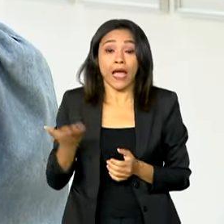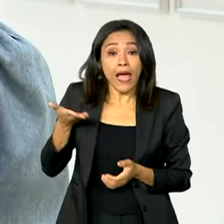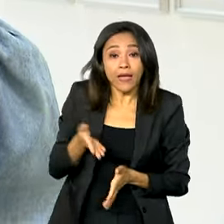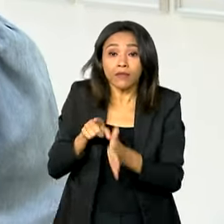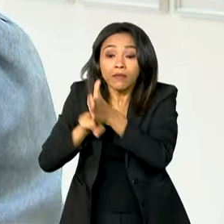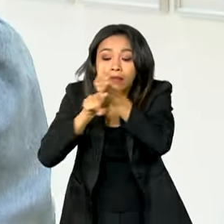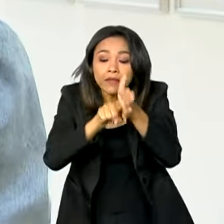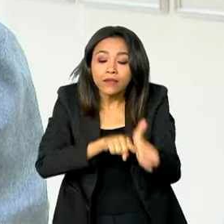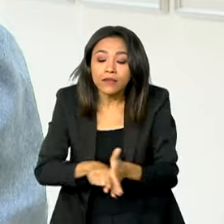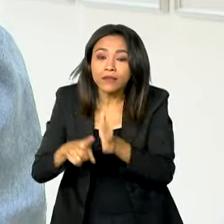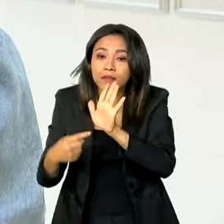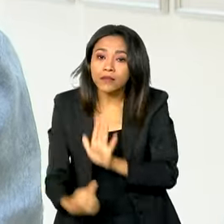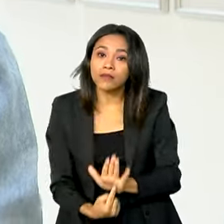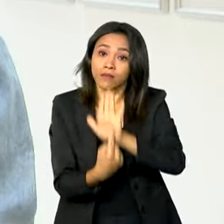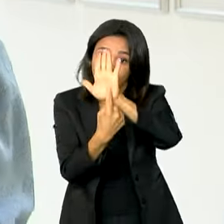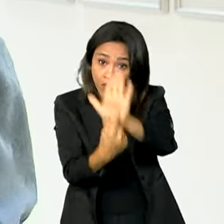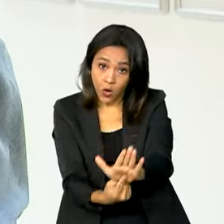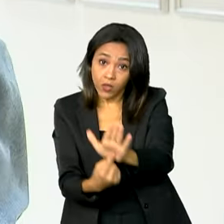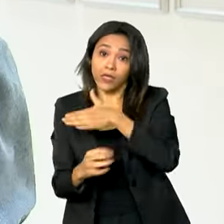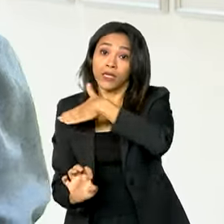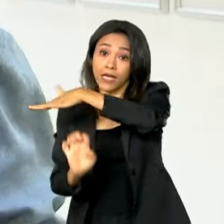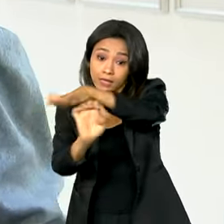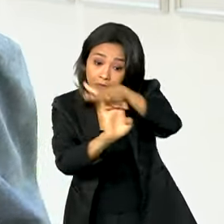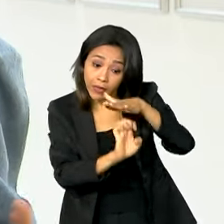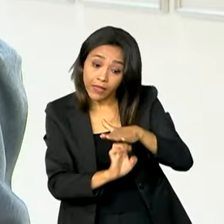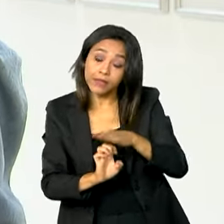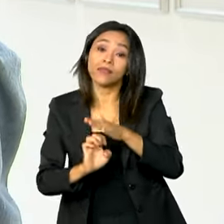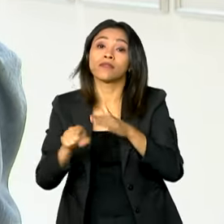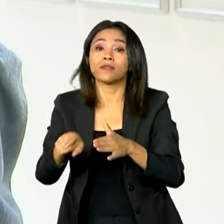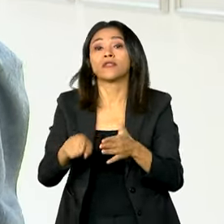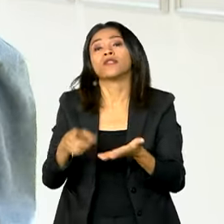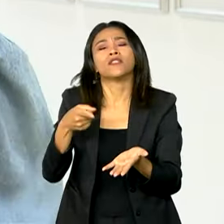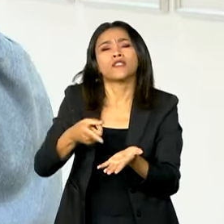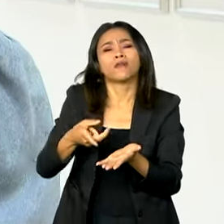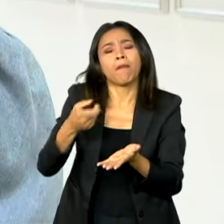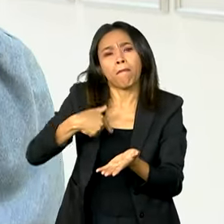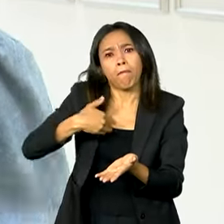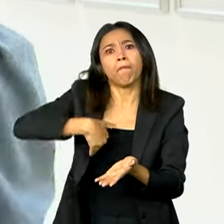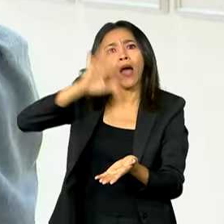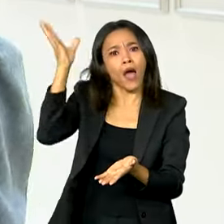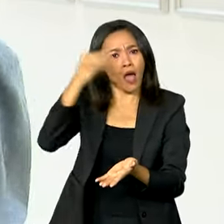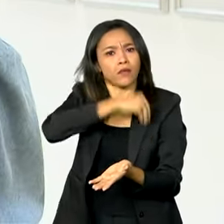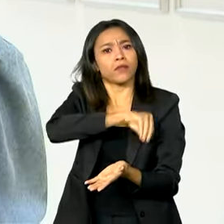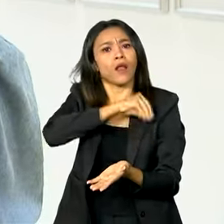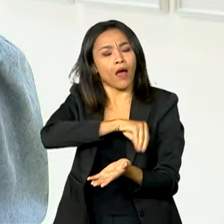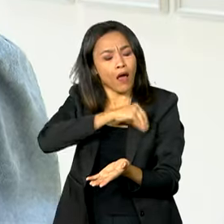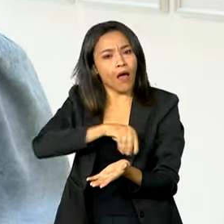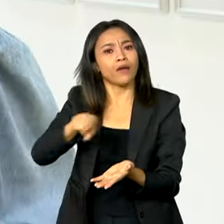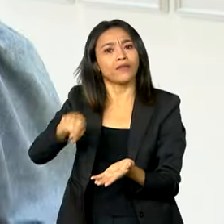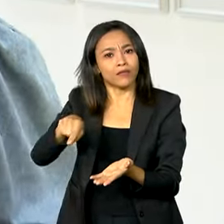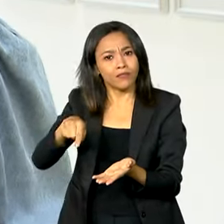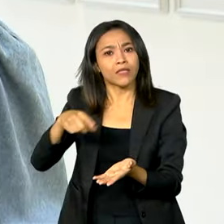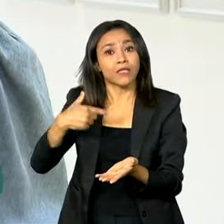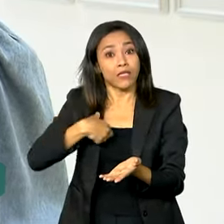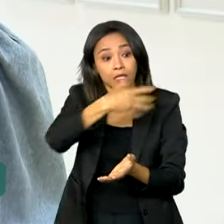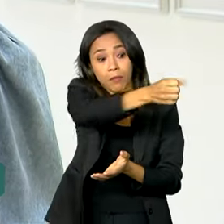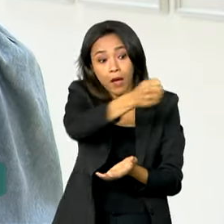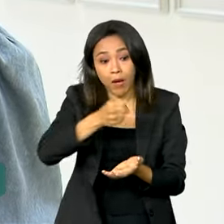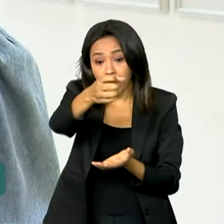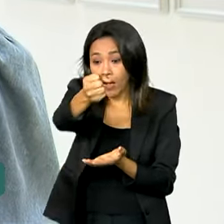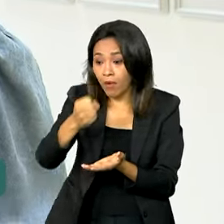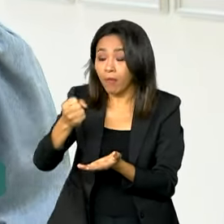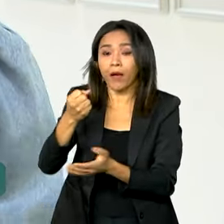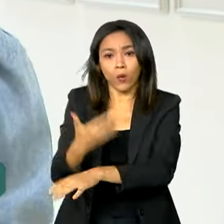empresas de comércio exterior tendem a pagar melhores salários e contar com força de trabalho com melhor